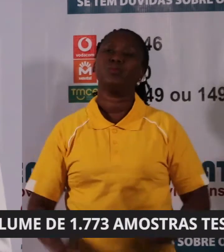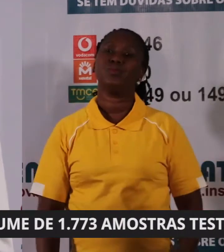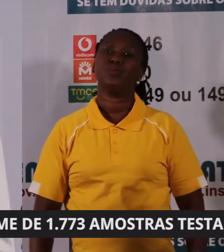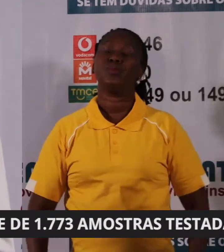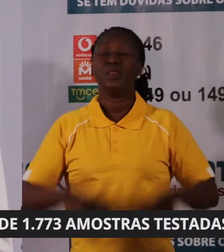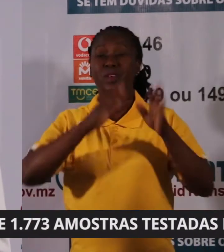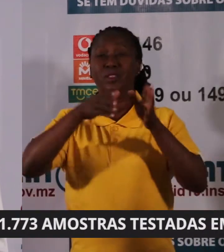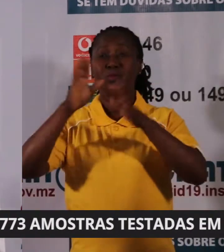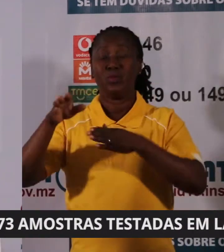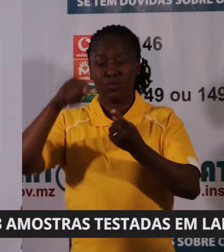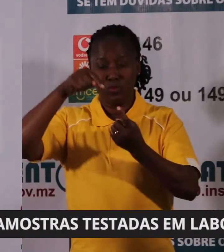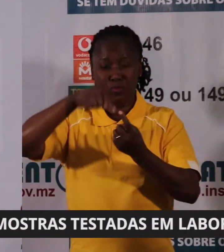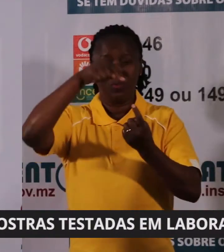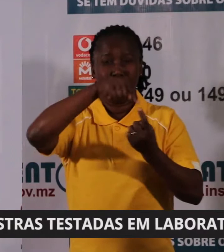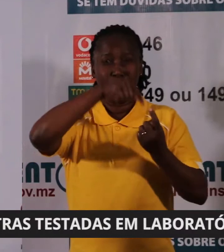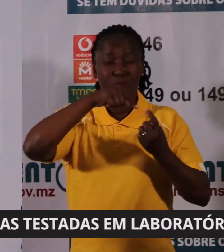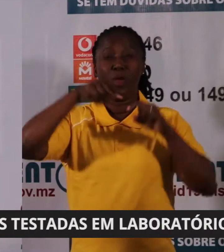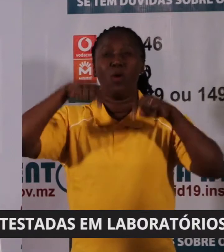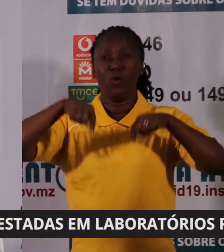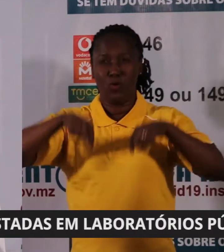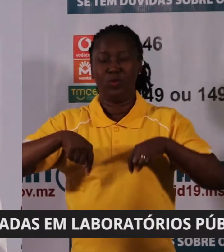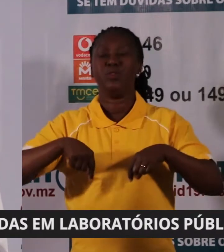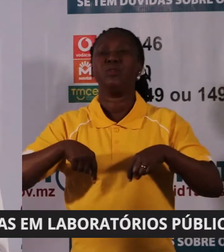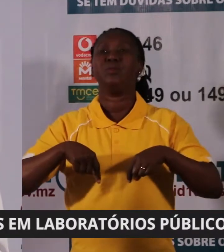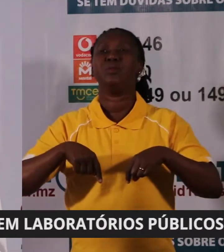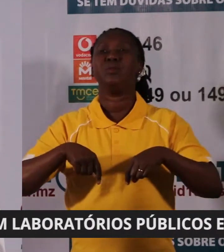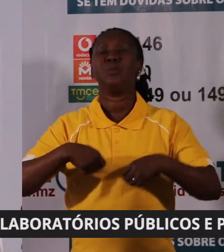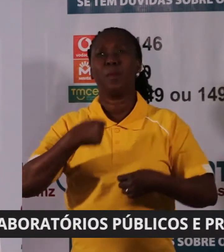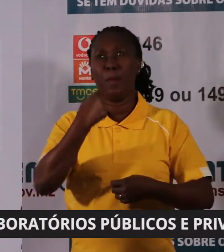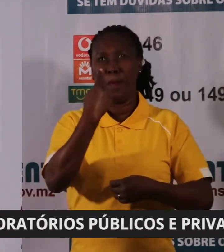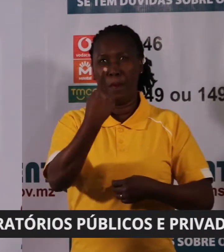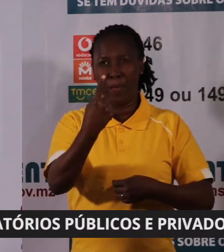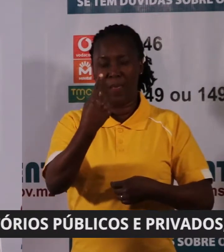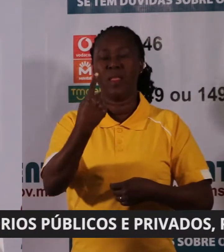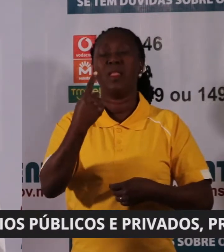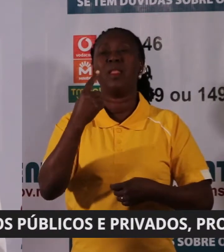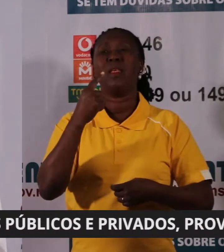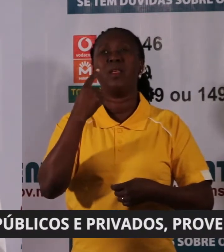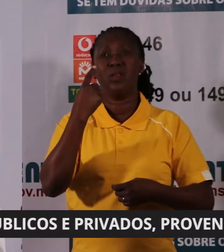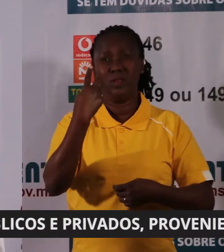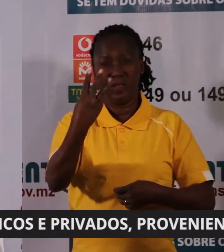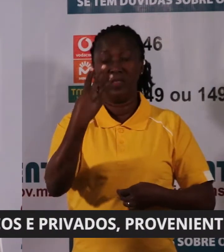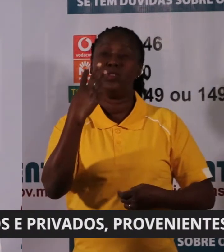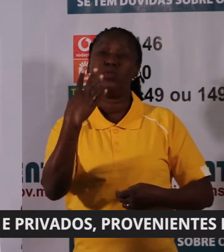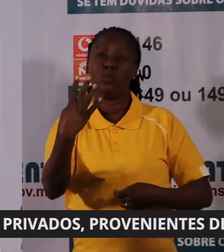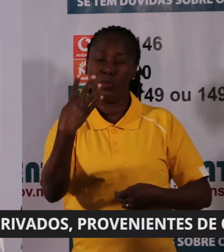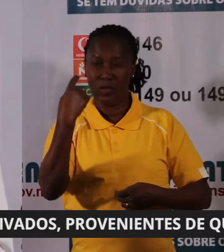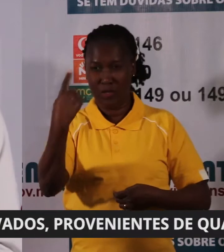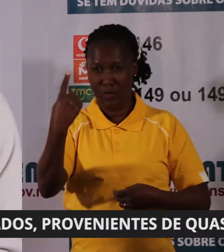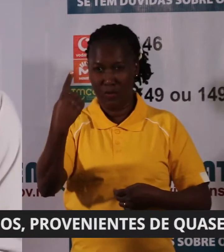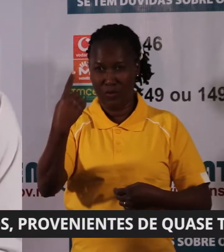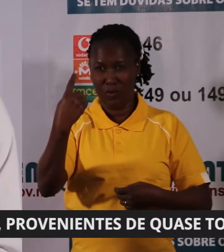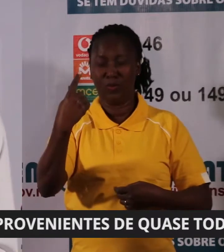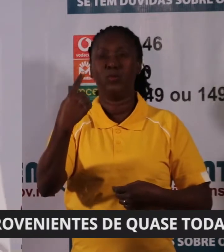Dos testados de hoje, 1.341 resultados